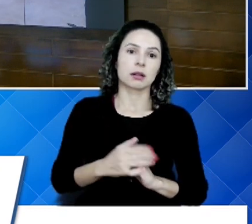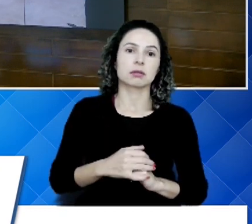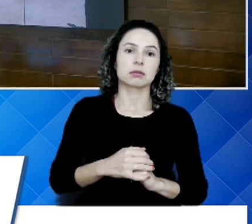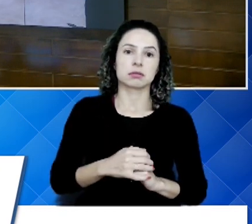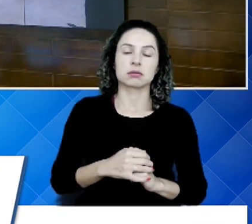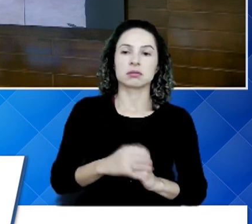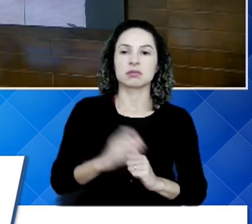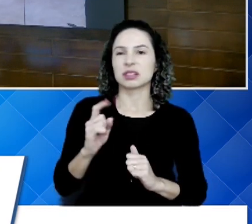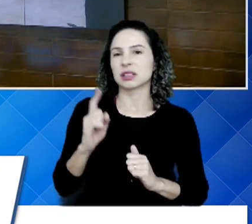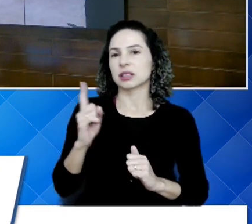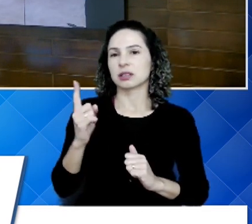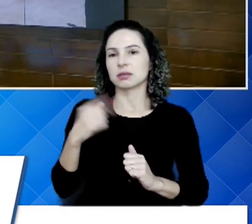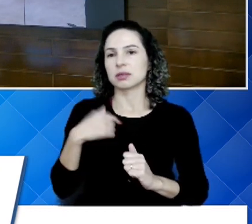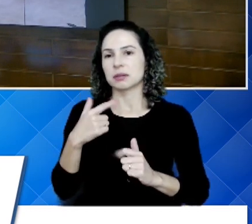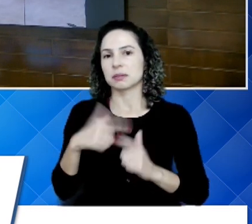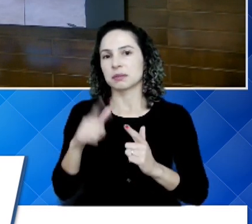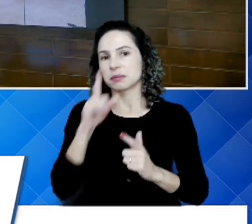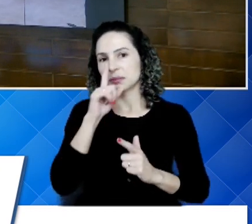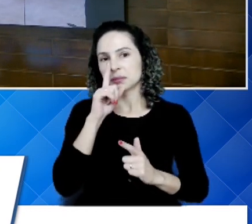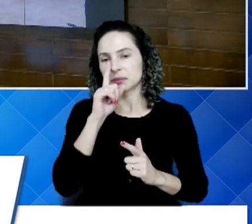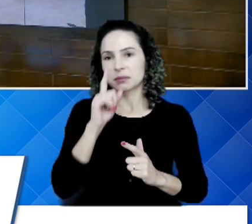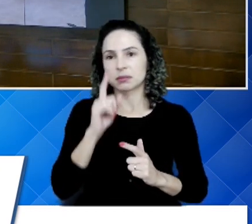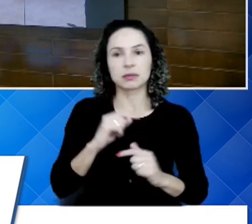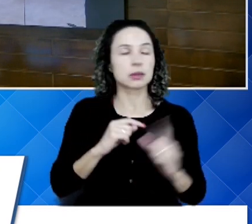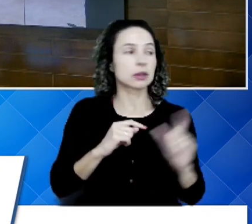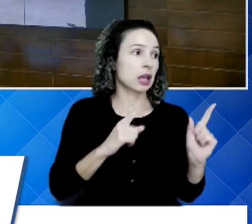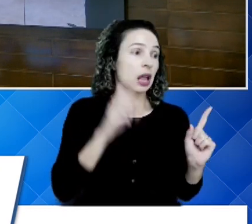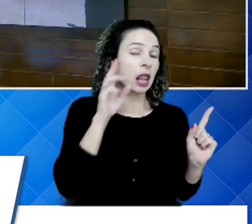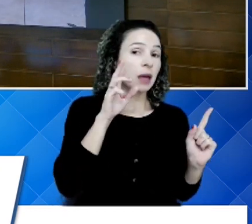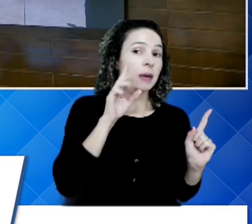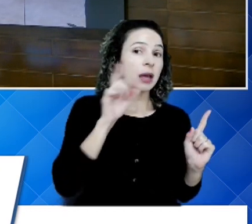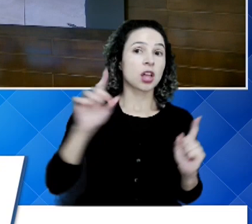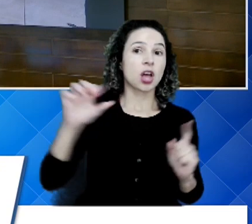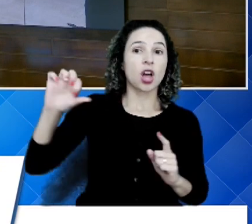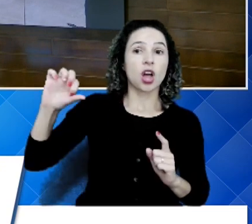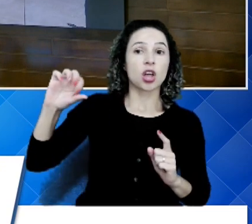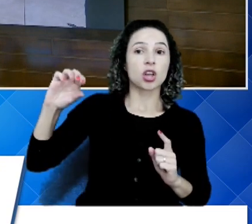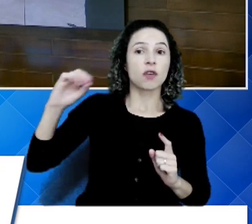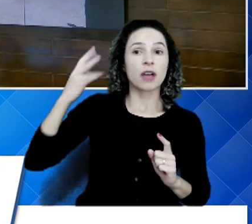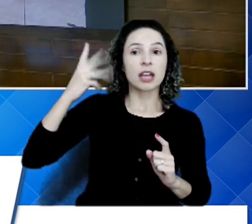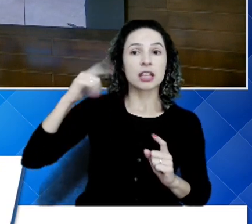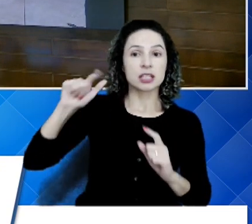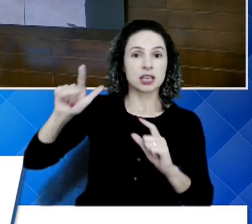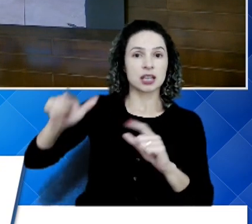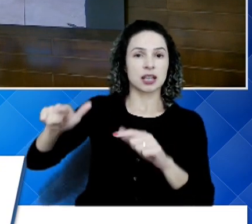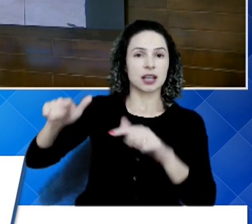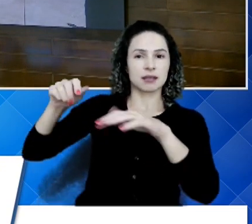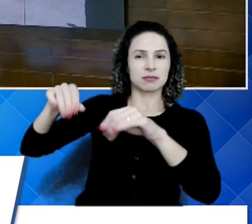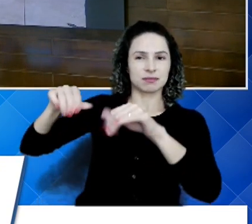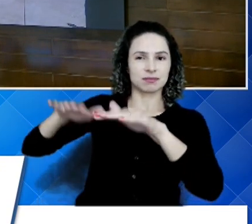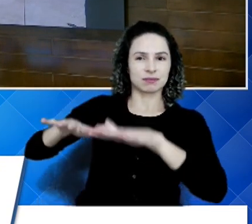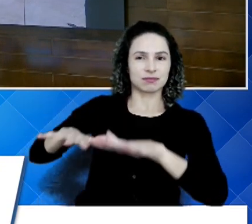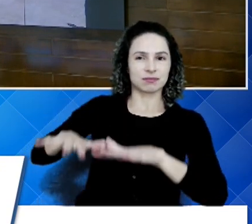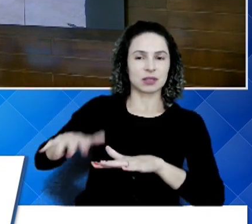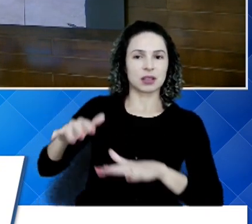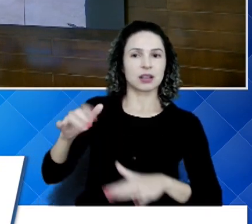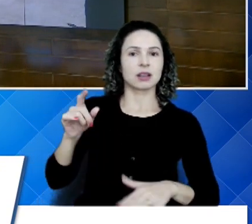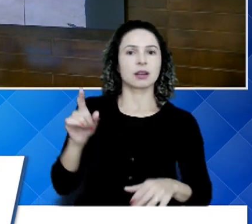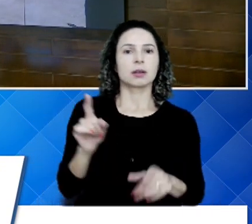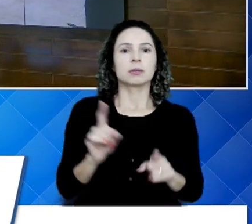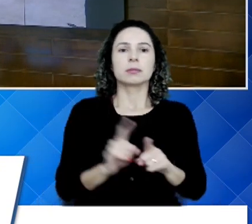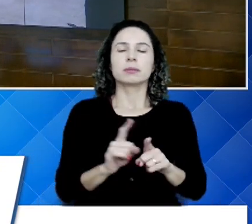que isso não vai comprometer. É só lembrando, eles permanecem 90 dias nesta condição. Fala também dos